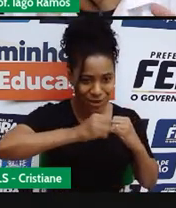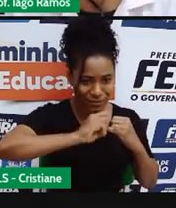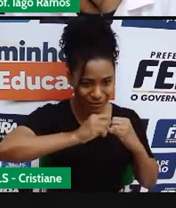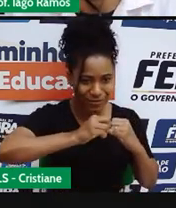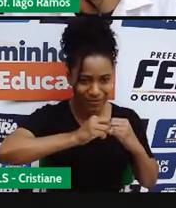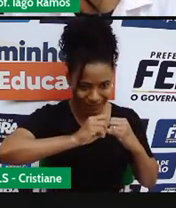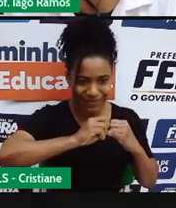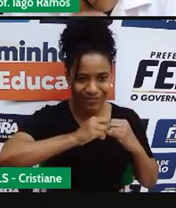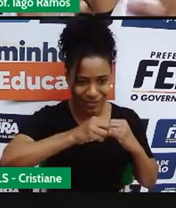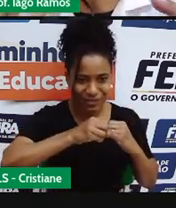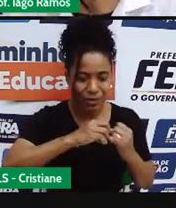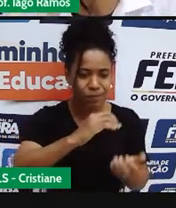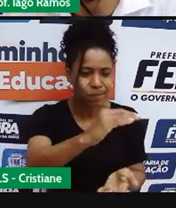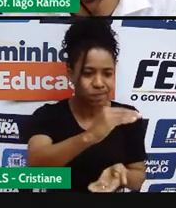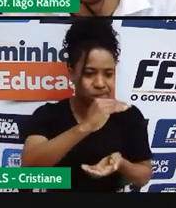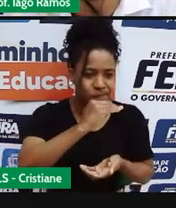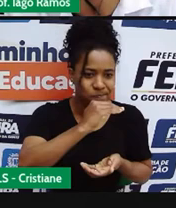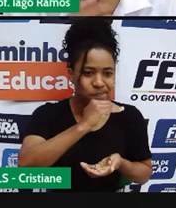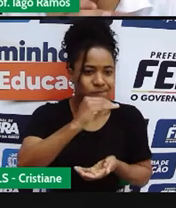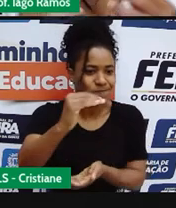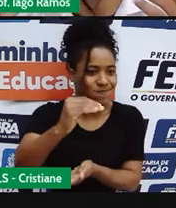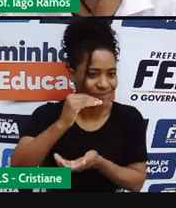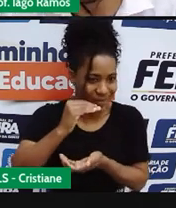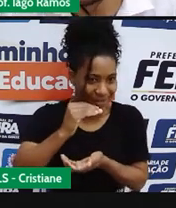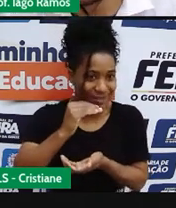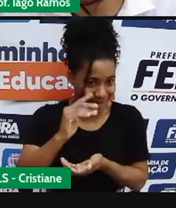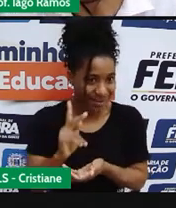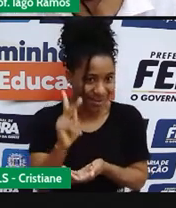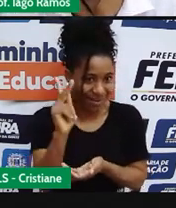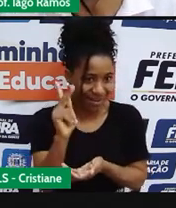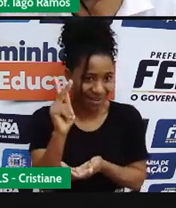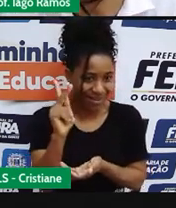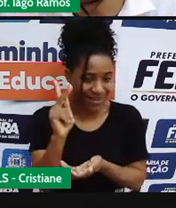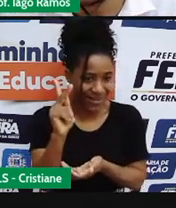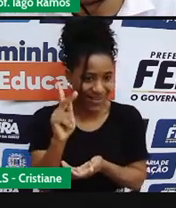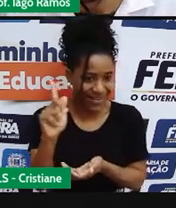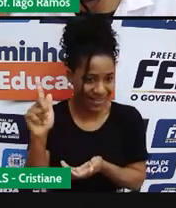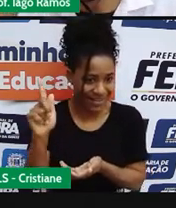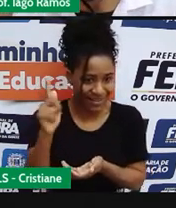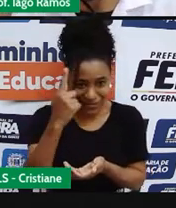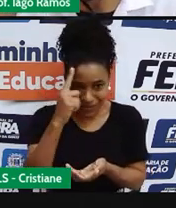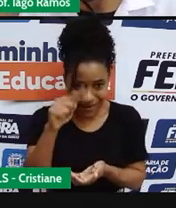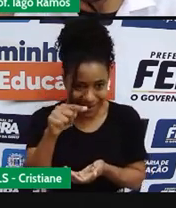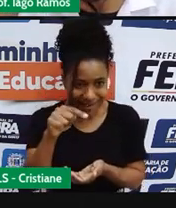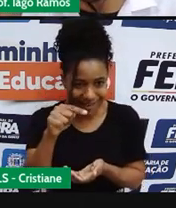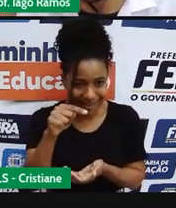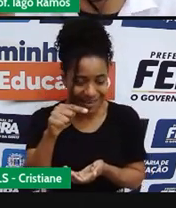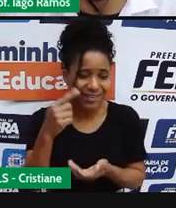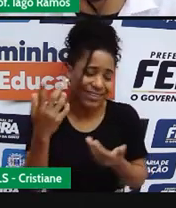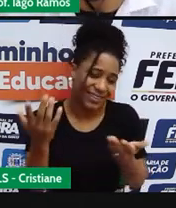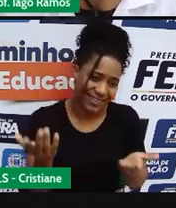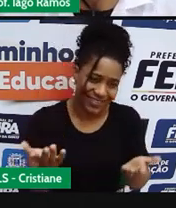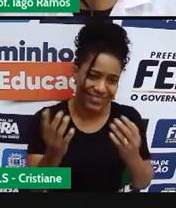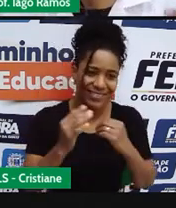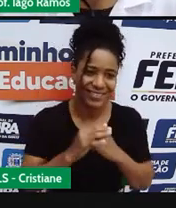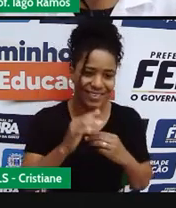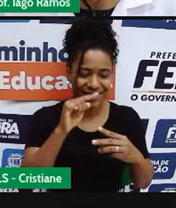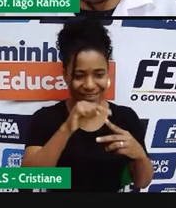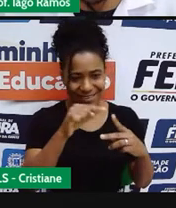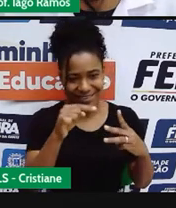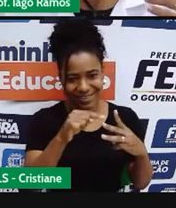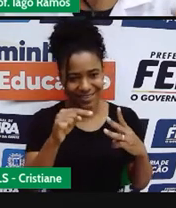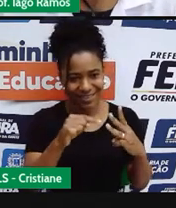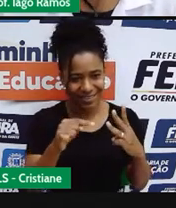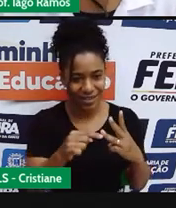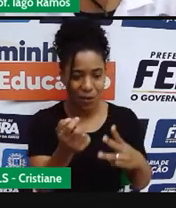A massa do feijão, os quilogramas do feijão também não é uma medida, né? Então, nessas três situações, a gente